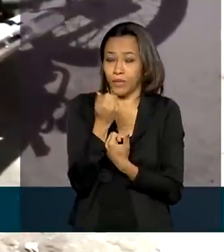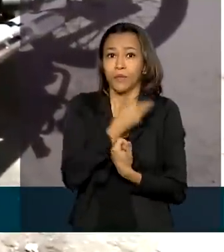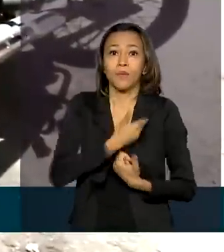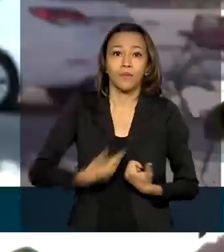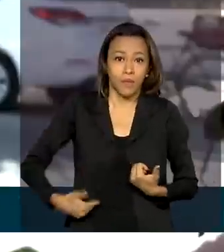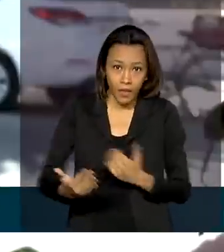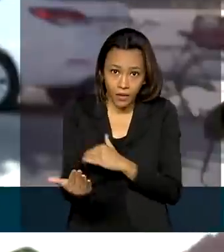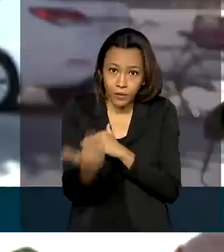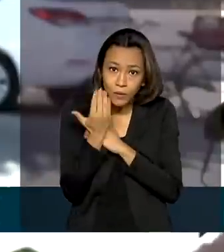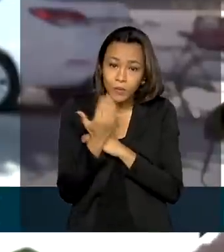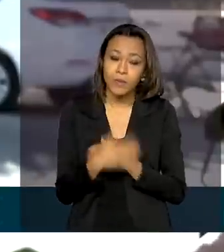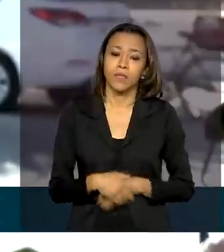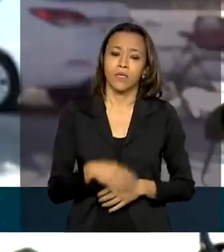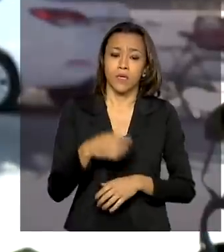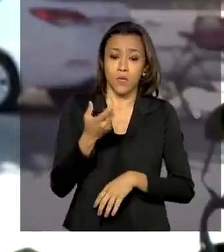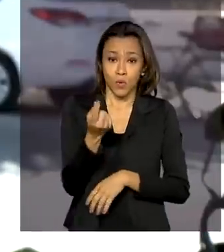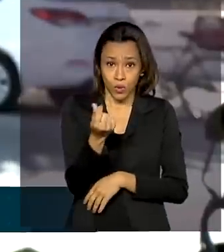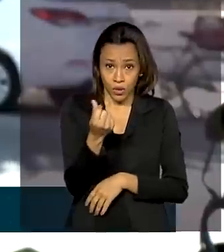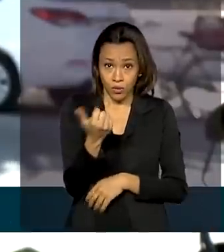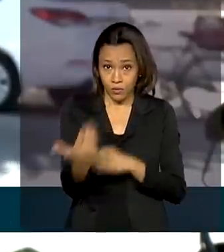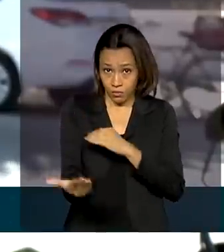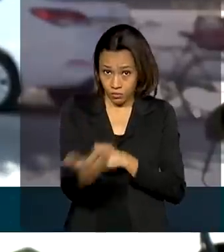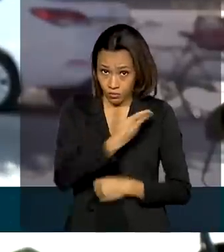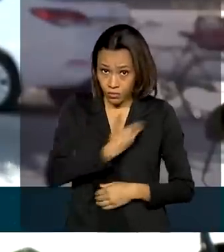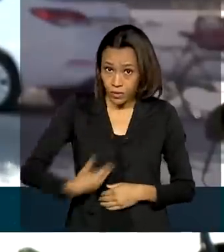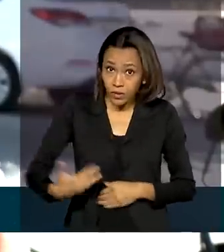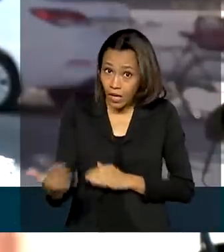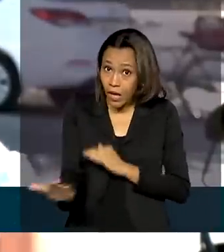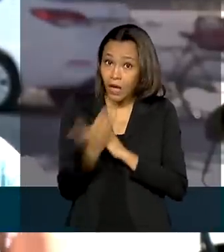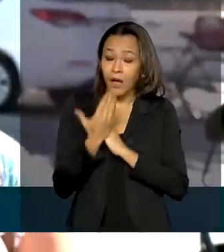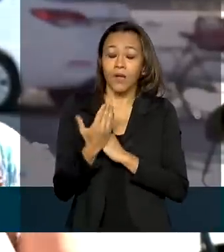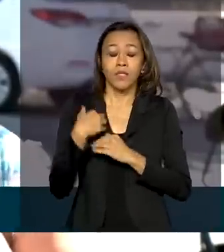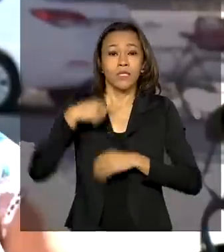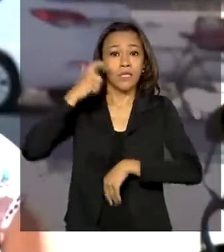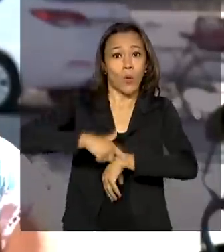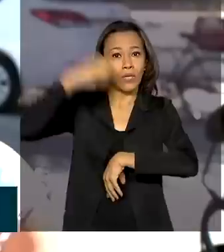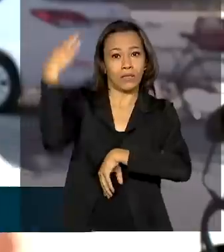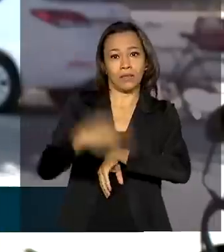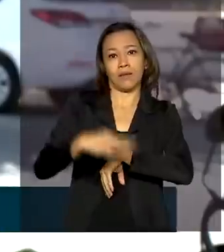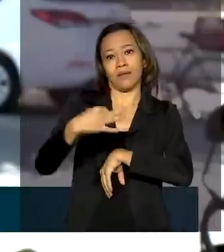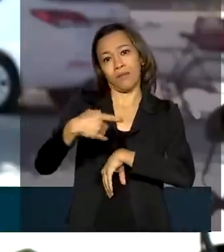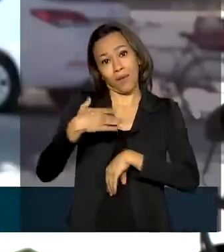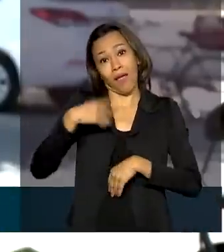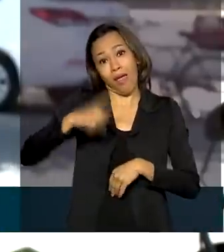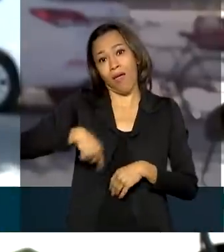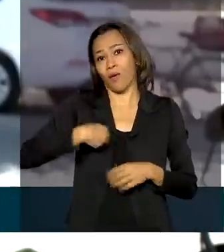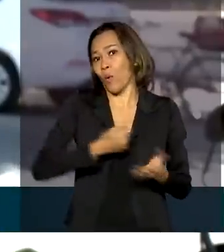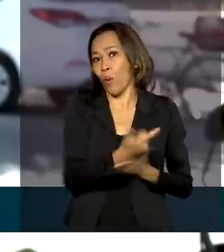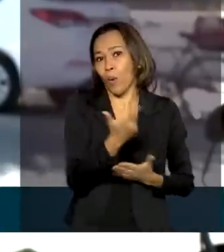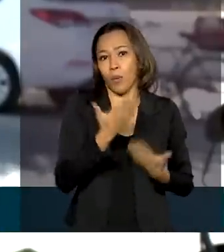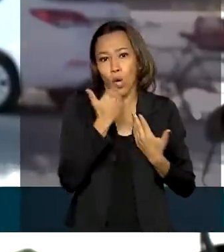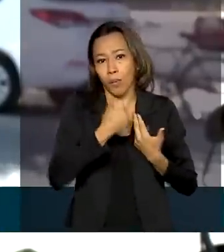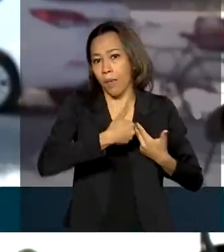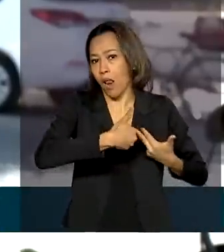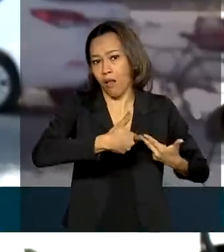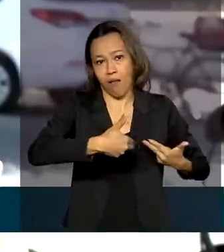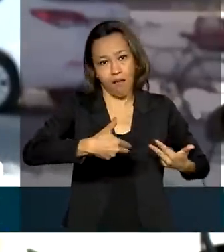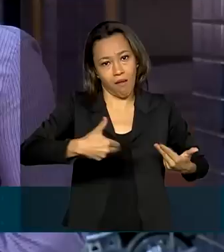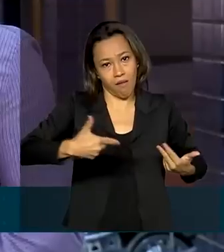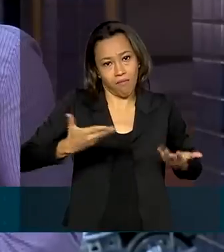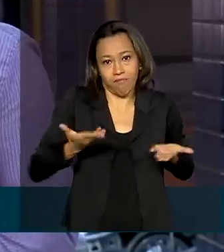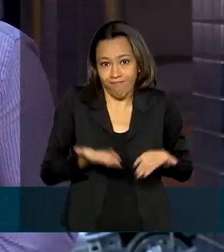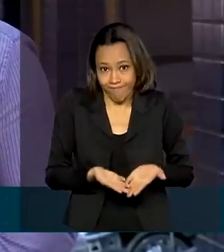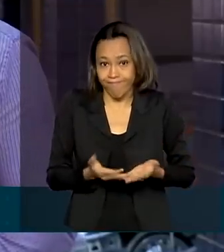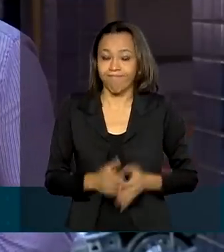moram com ela. O auxílio chegou numa hora boa porque é a nossa feira. A realidade é essa, né? Para quem realmente precisa é a